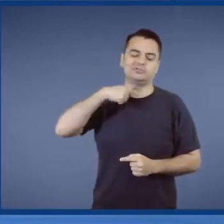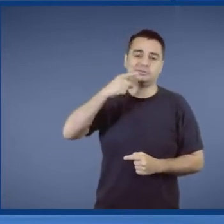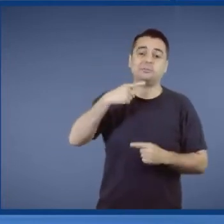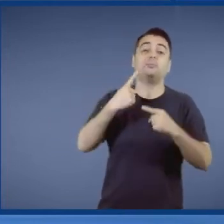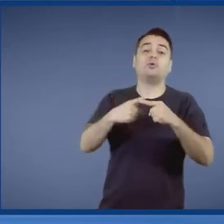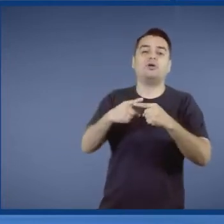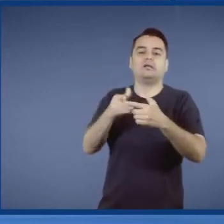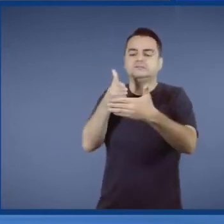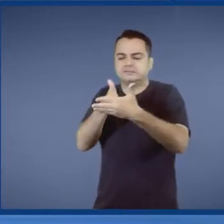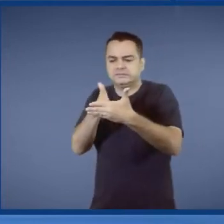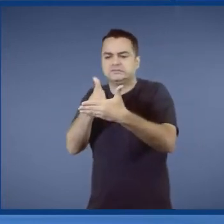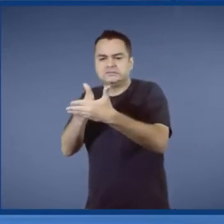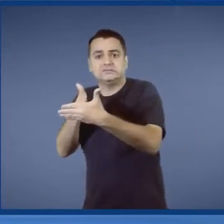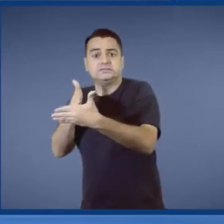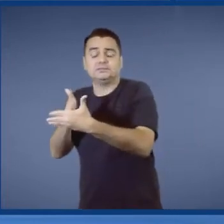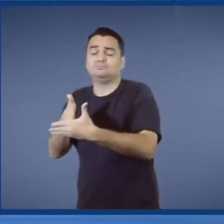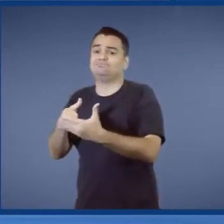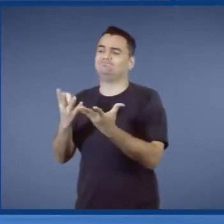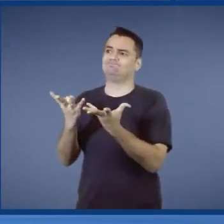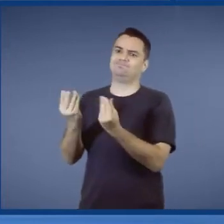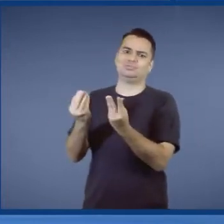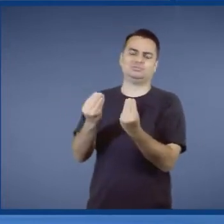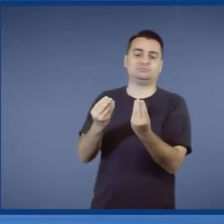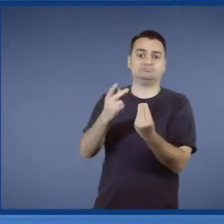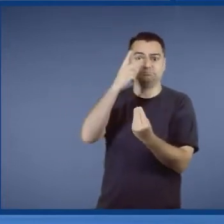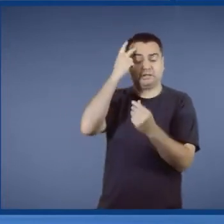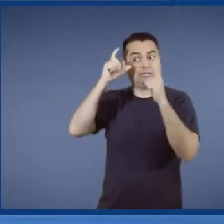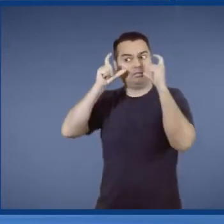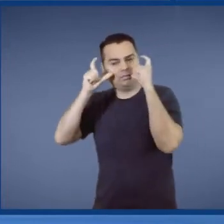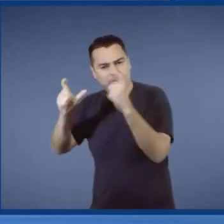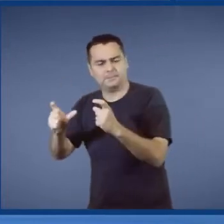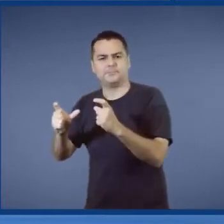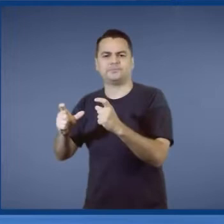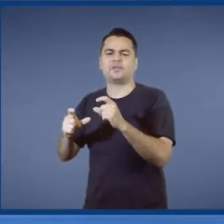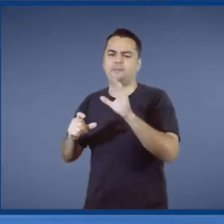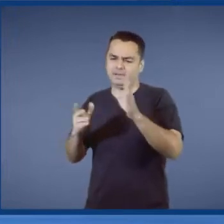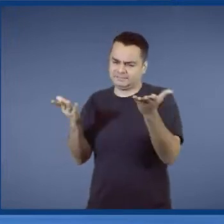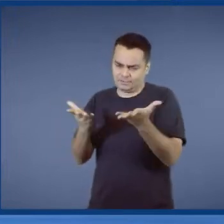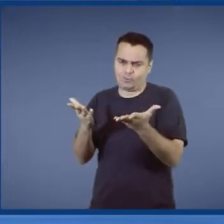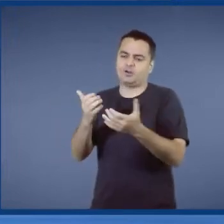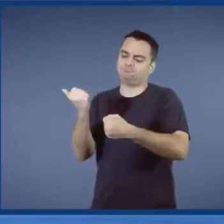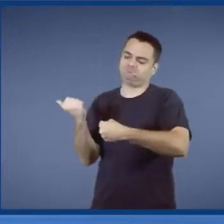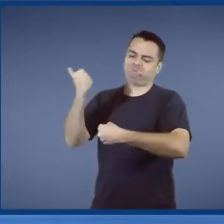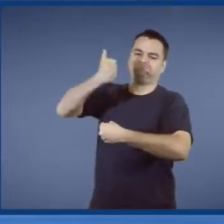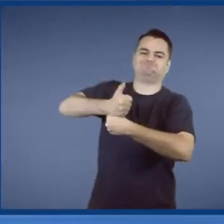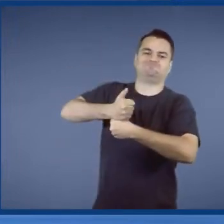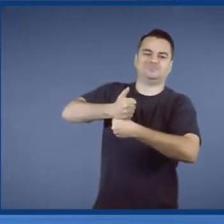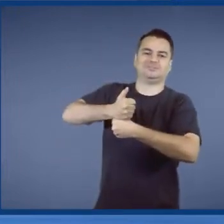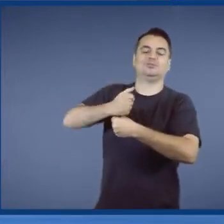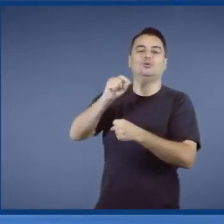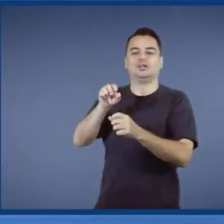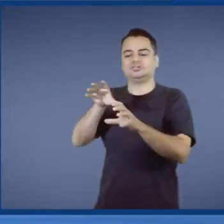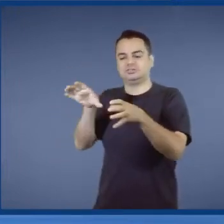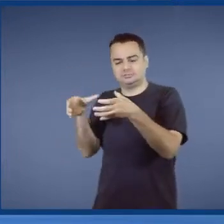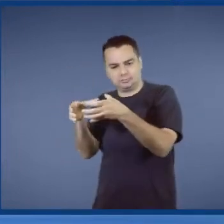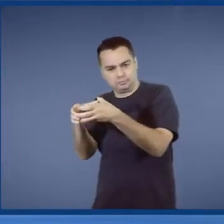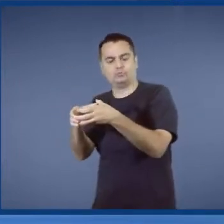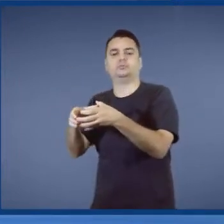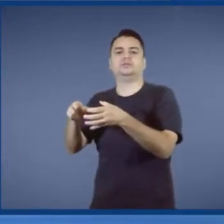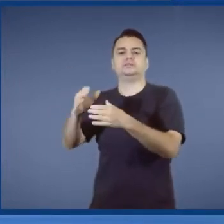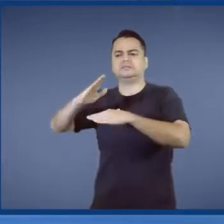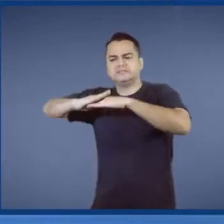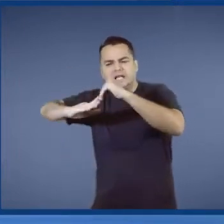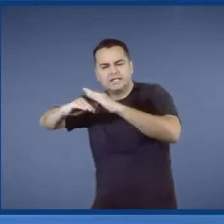pessoas vão colocando é enorme de interesses. Mas esses interesses estão sendo sobrepostos. Porque tem um time que é talentoso,